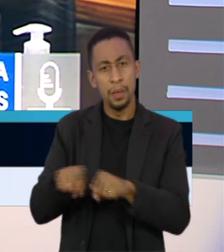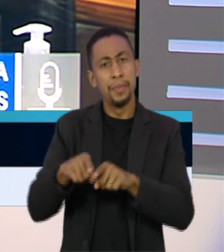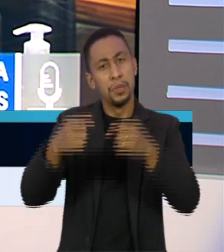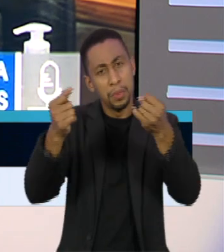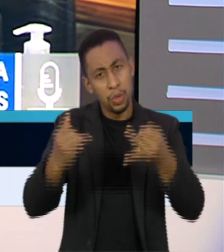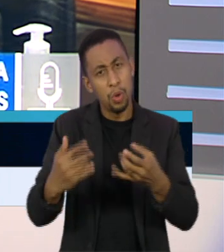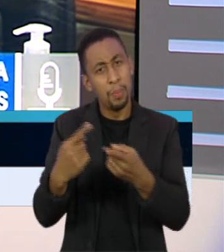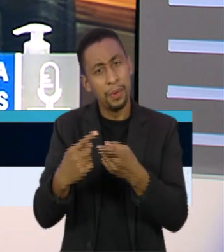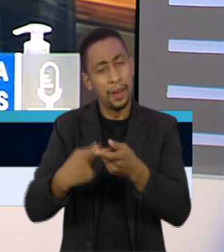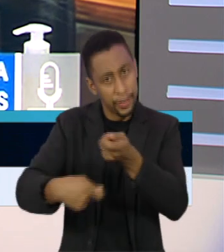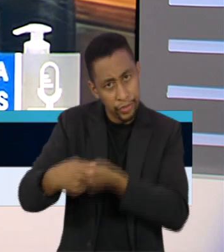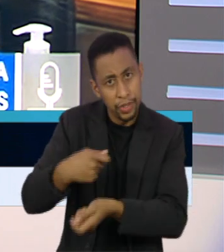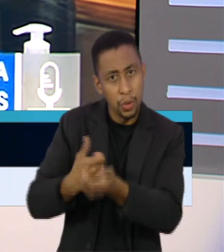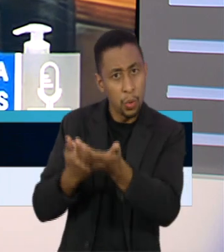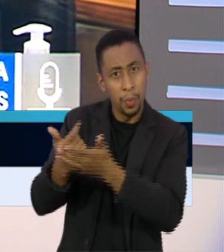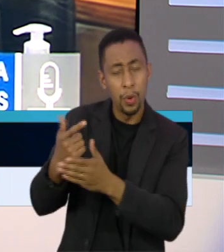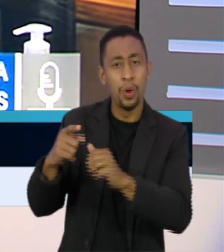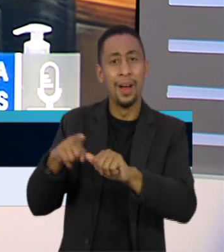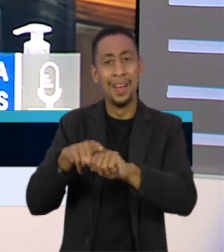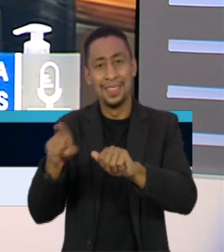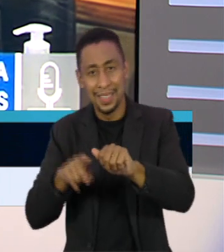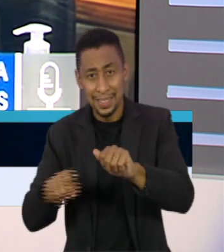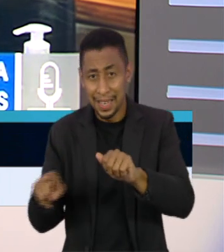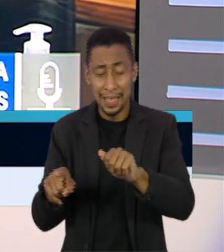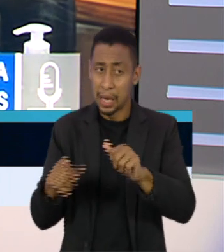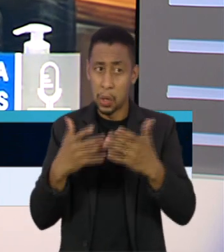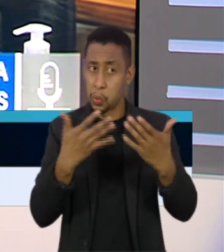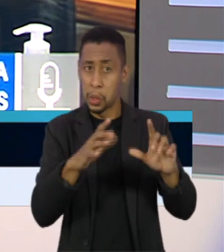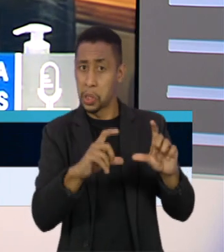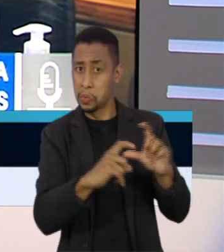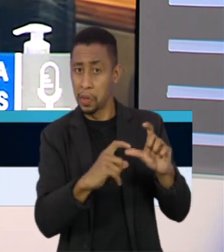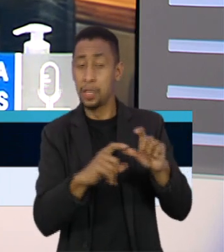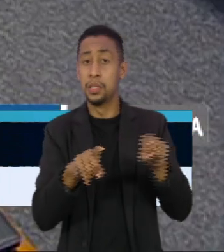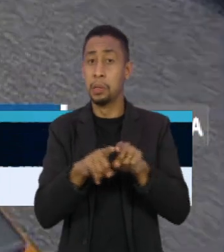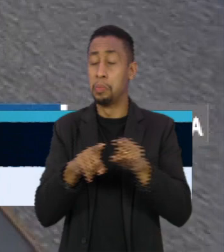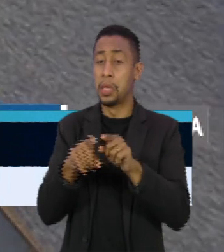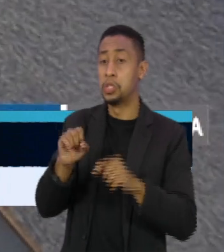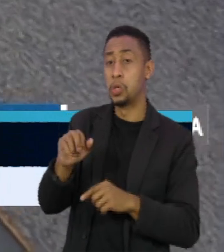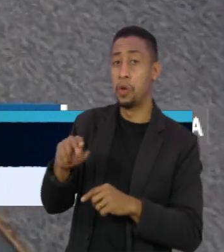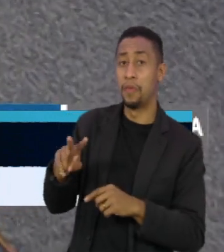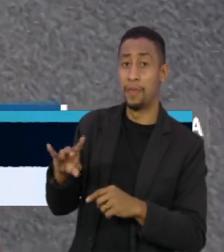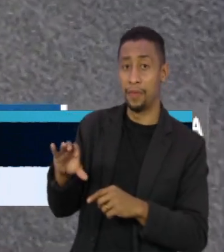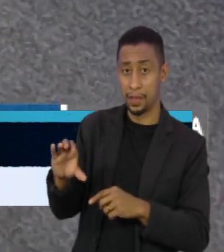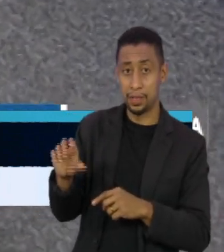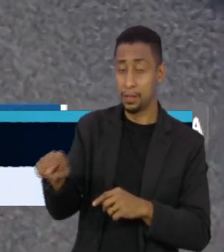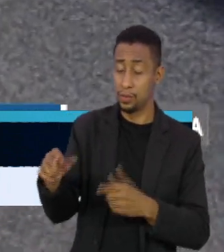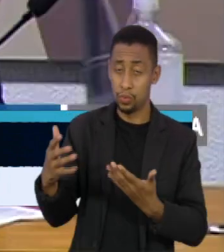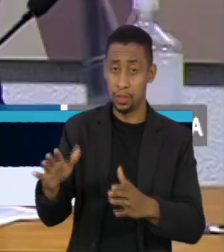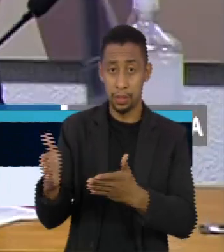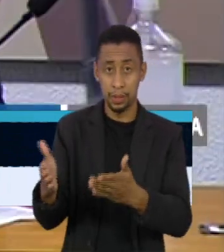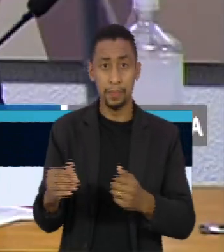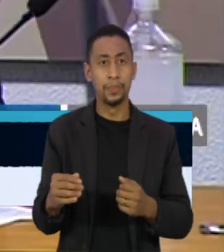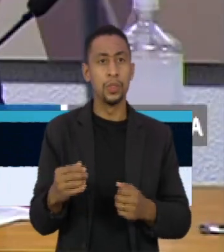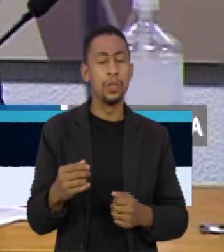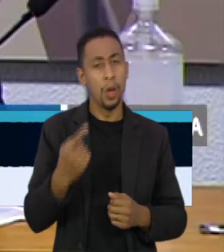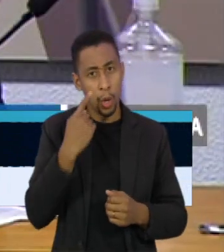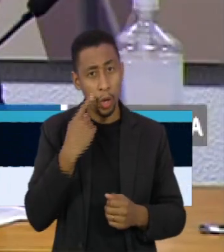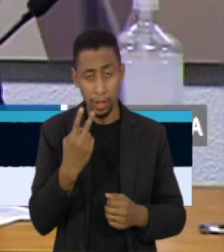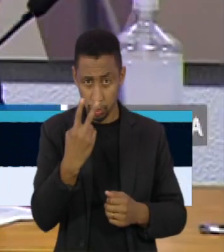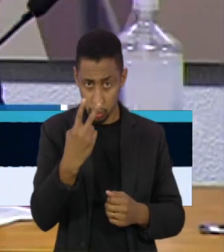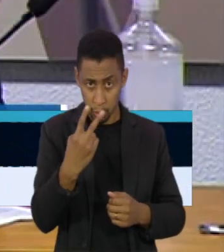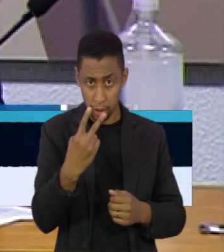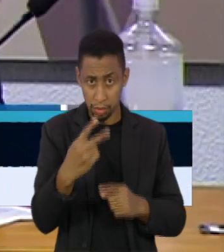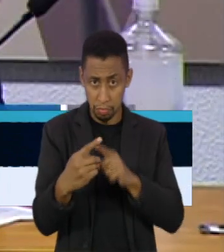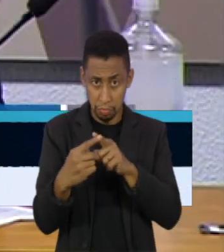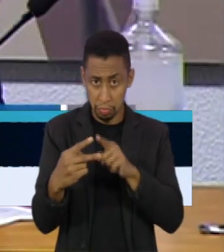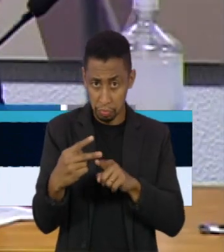compradas as vacinas da AstraZeneca e não da Pfizer e da Sinovac. Nós temos apenas dois casos de sucesso em